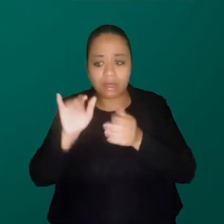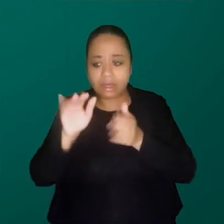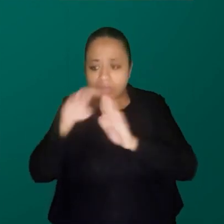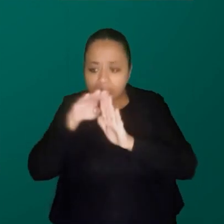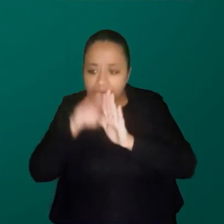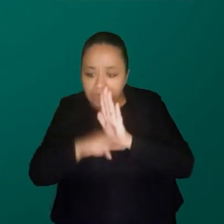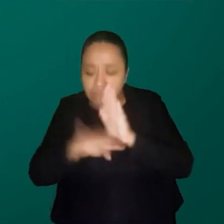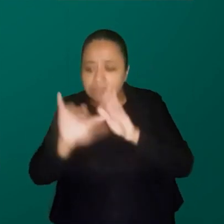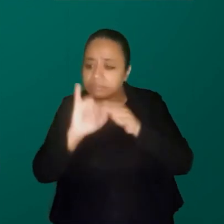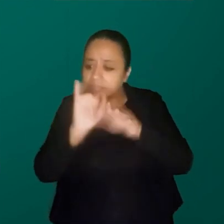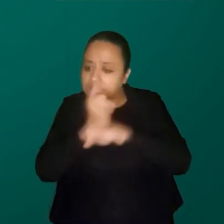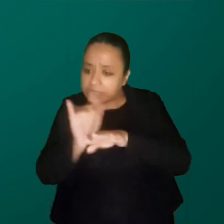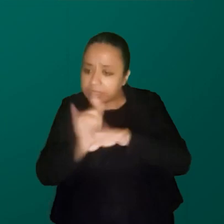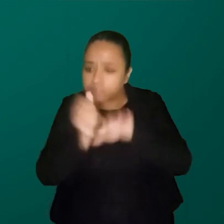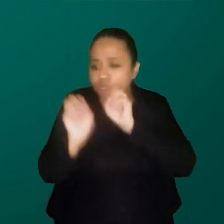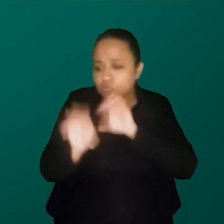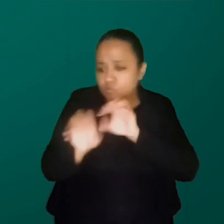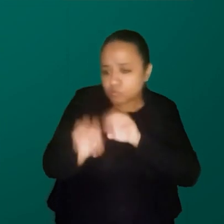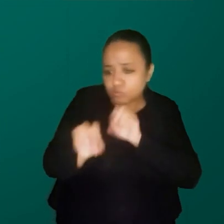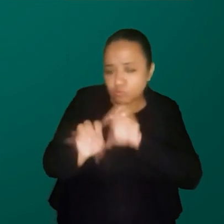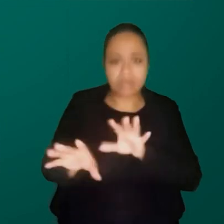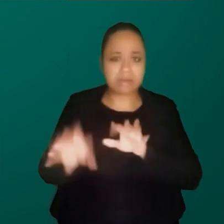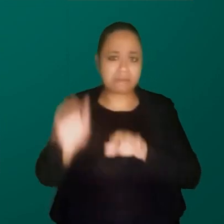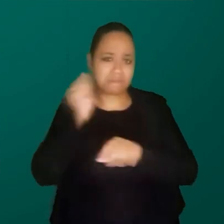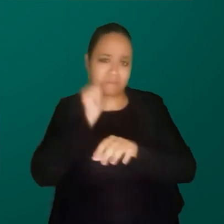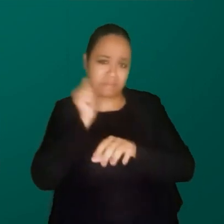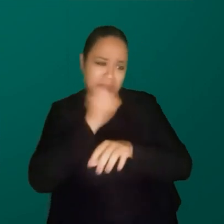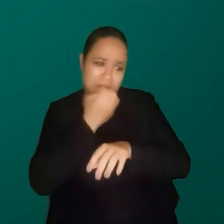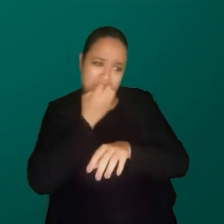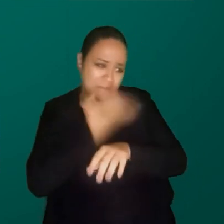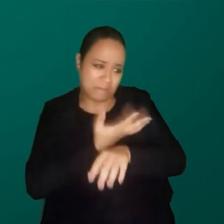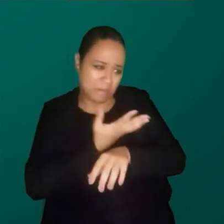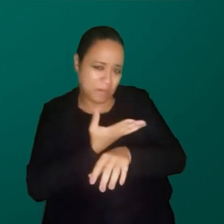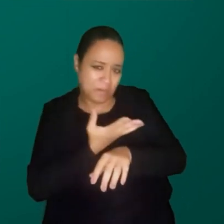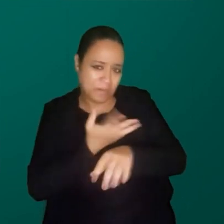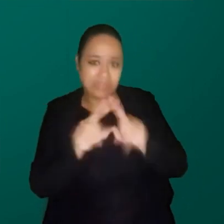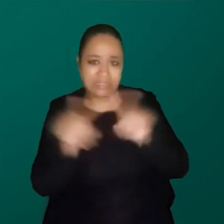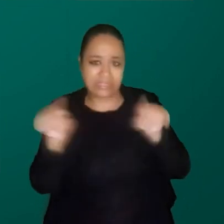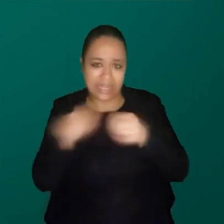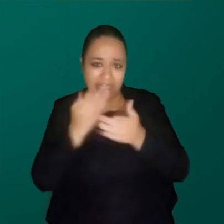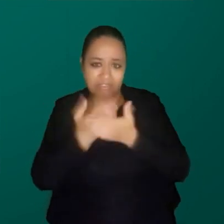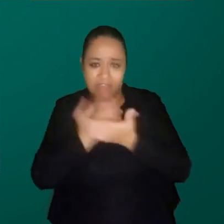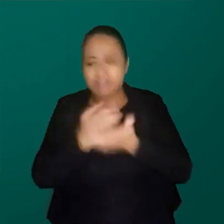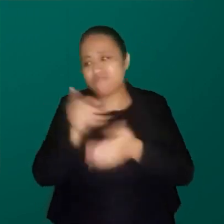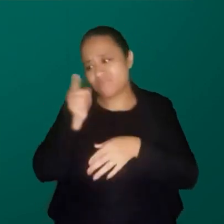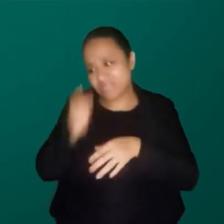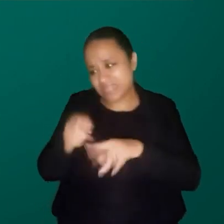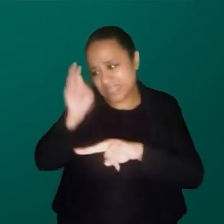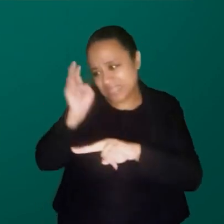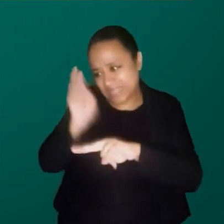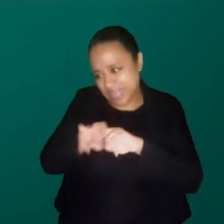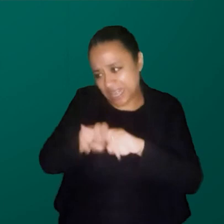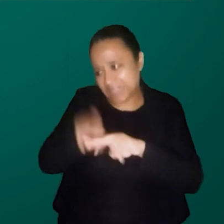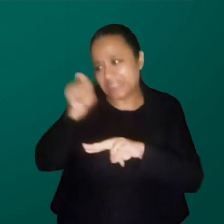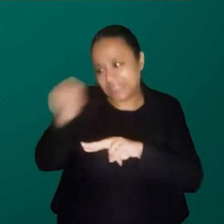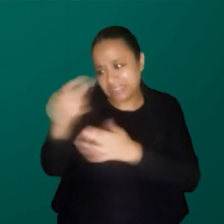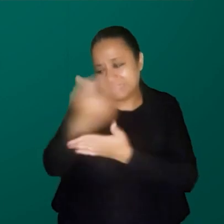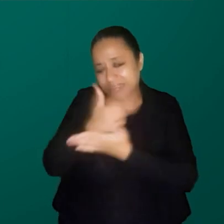que é, ai, tu é uma menina tão boazinha, tu vai ficar sentada ali